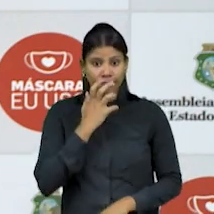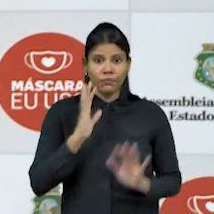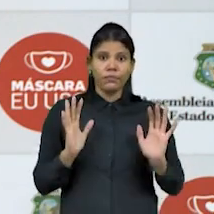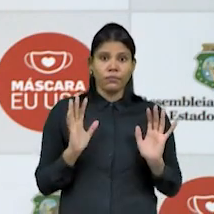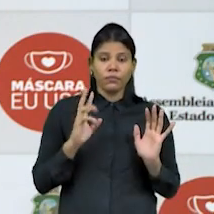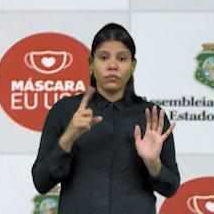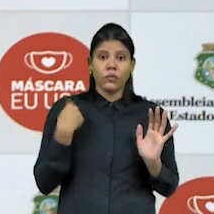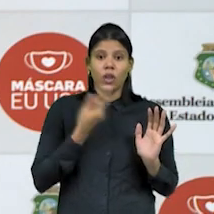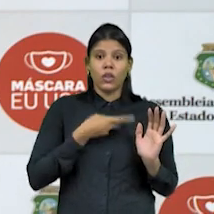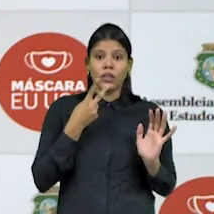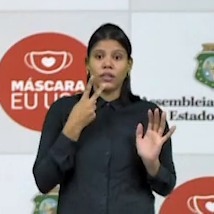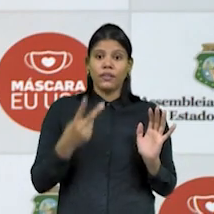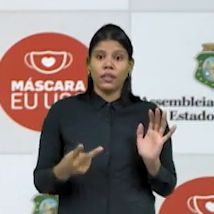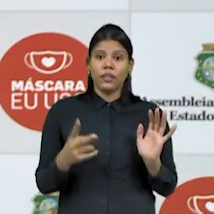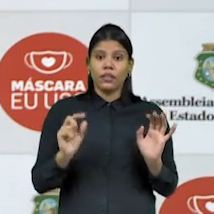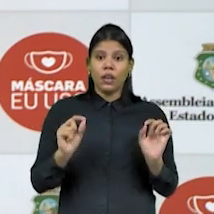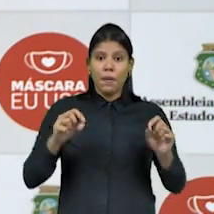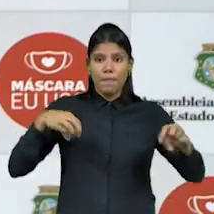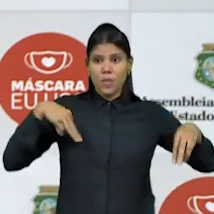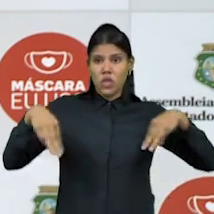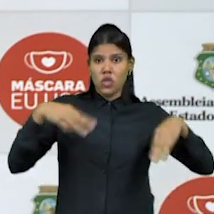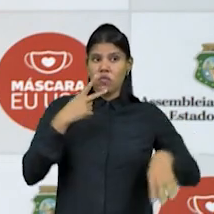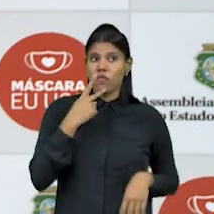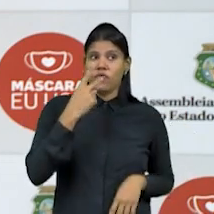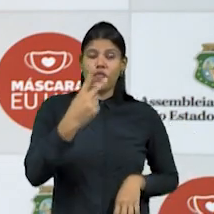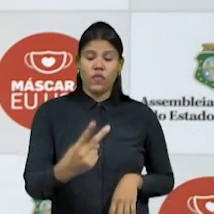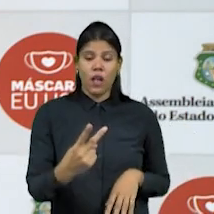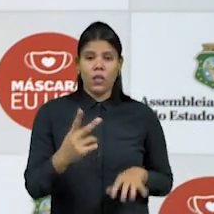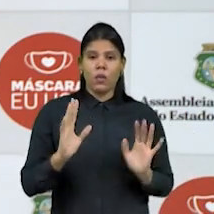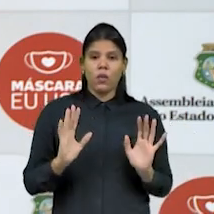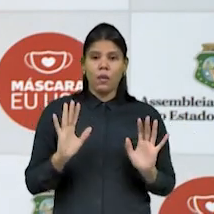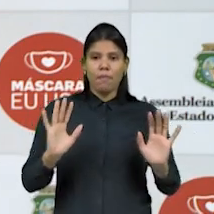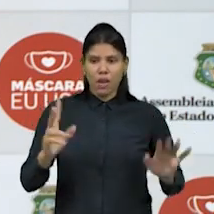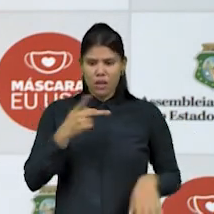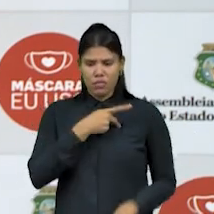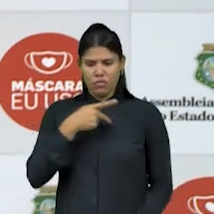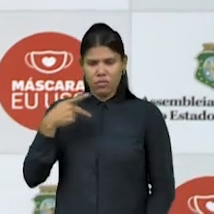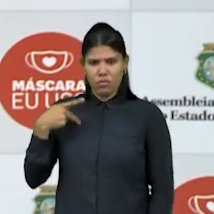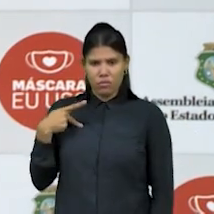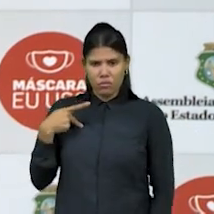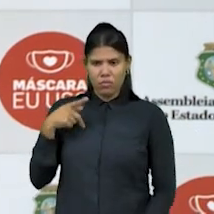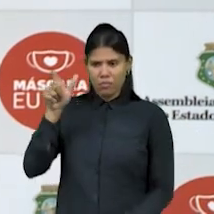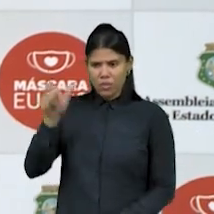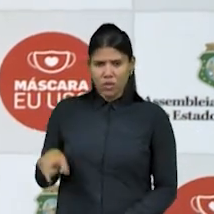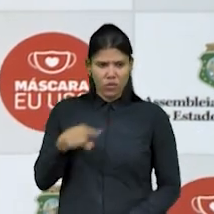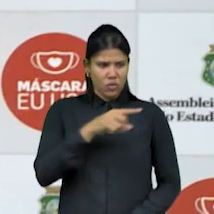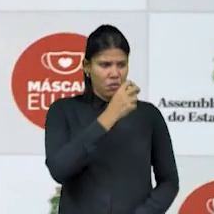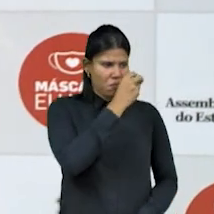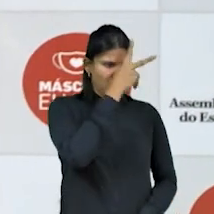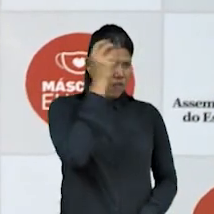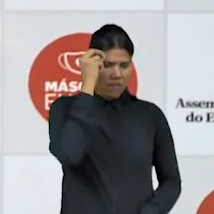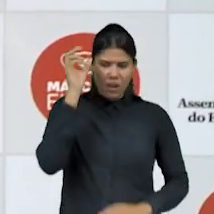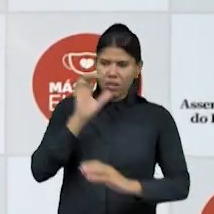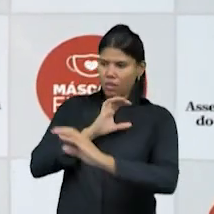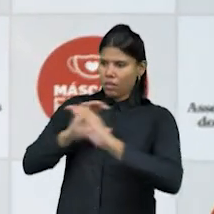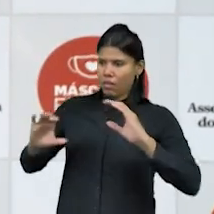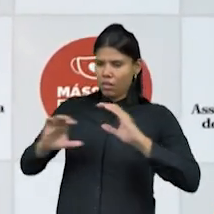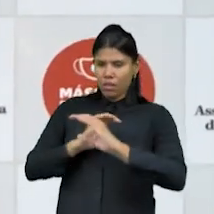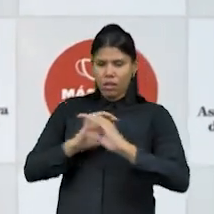falou isso. Mas esse diálogo entre o pastor e o prefeito precisam ser